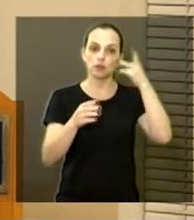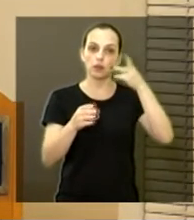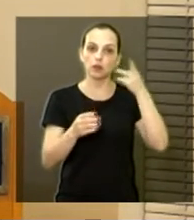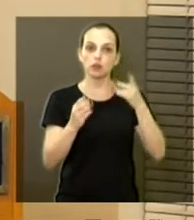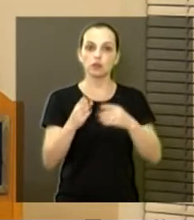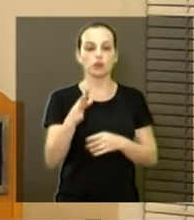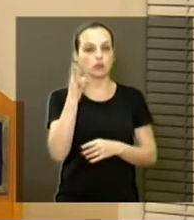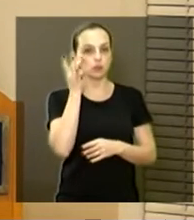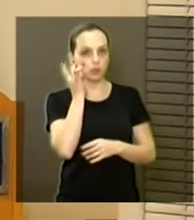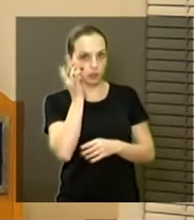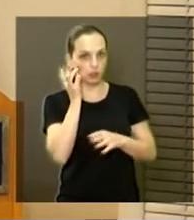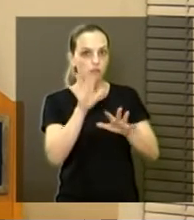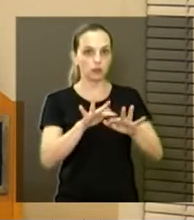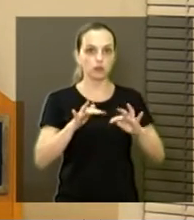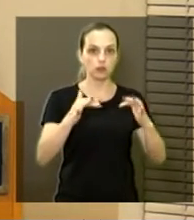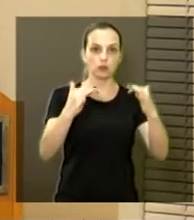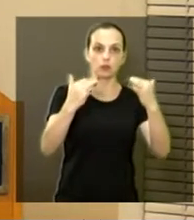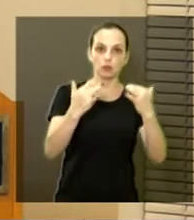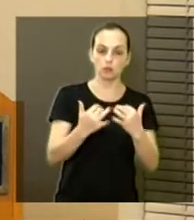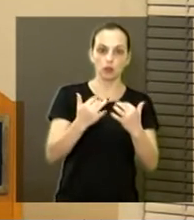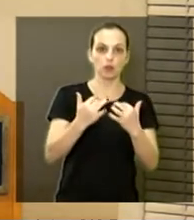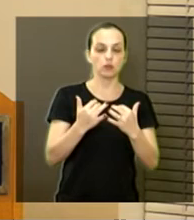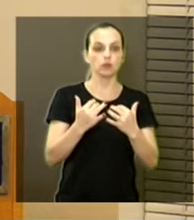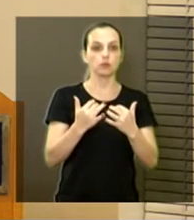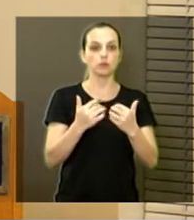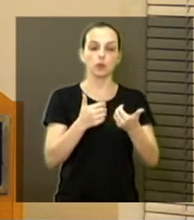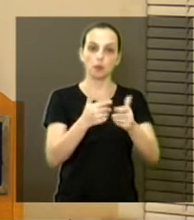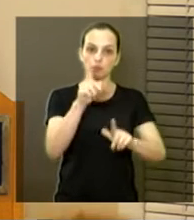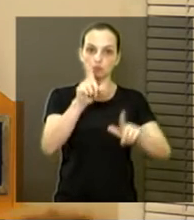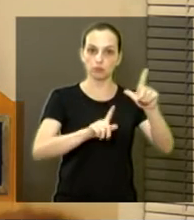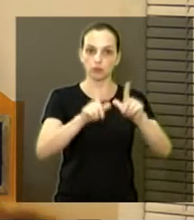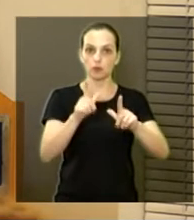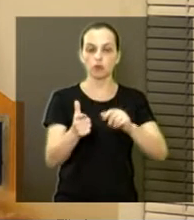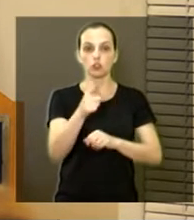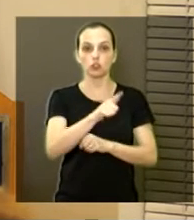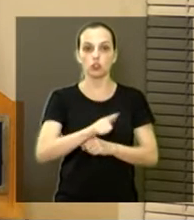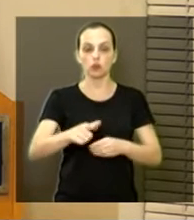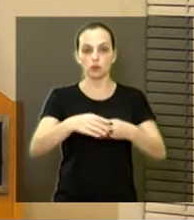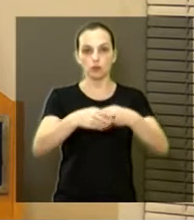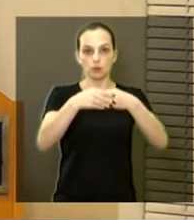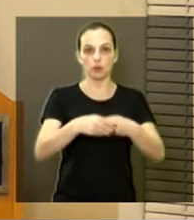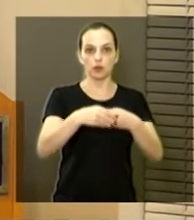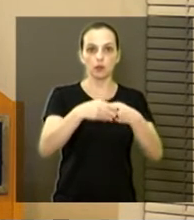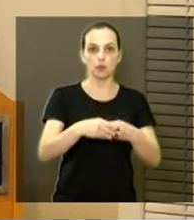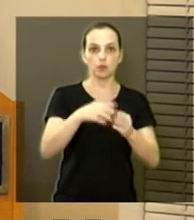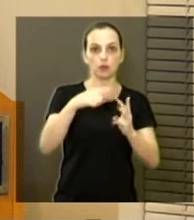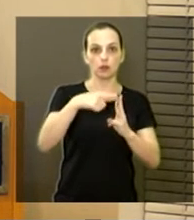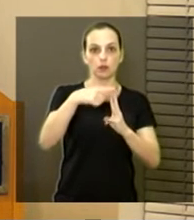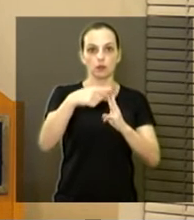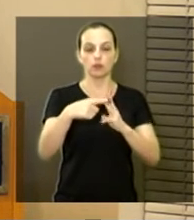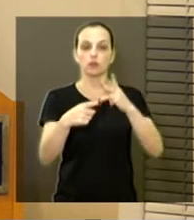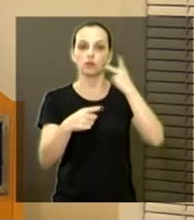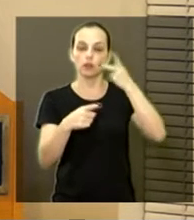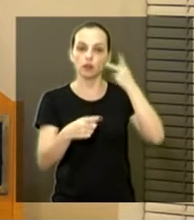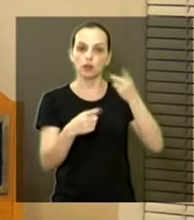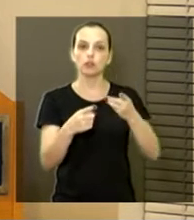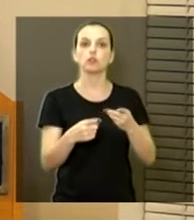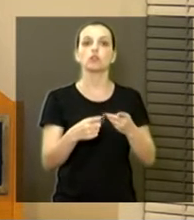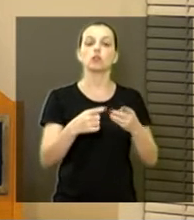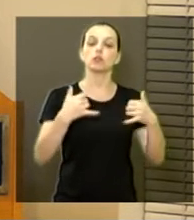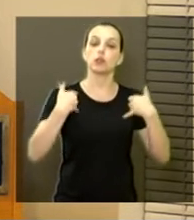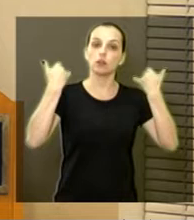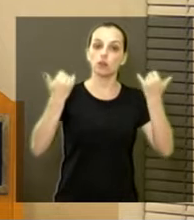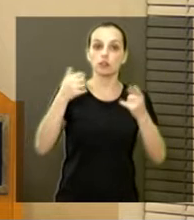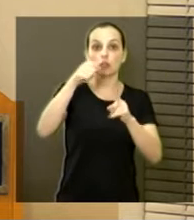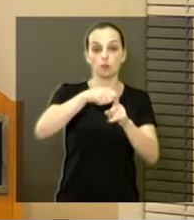presentes, aos ouvintes. Primeiramente, mais uma vez, parabenizar os três aniversariantes do mês, Rafael de Anjos,